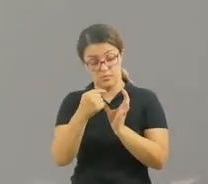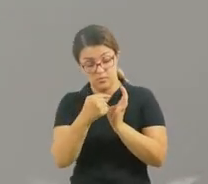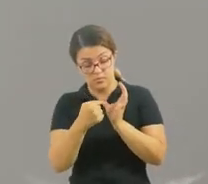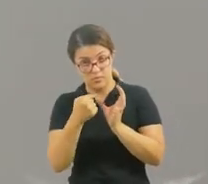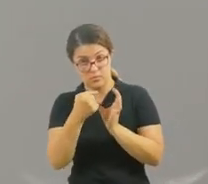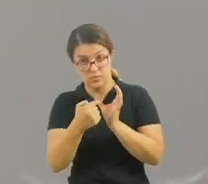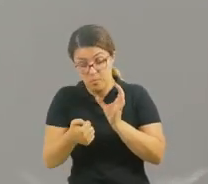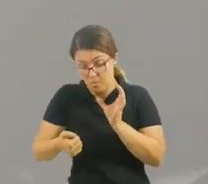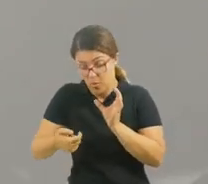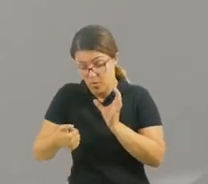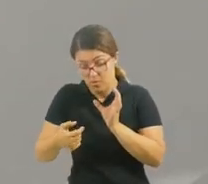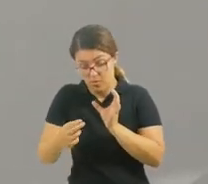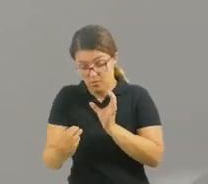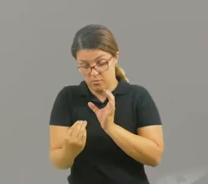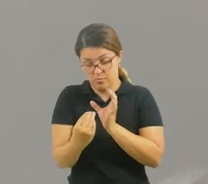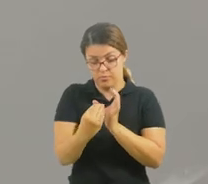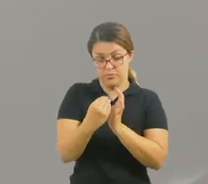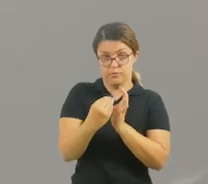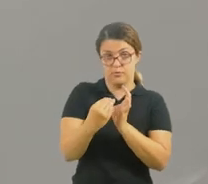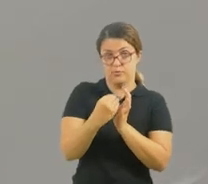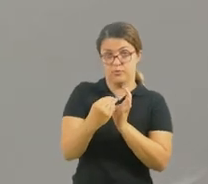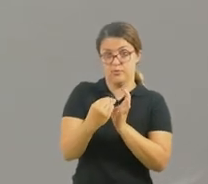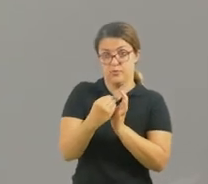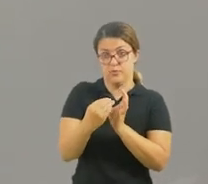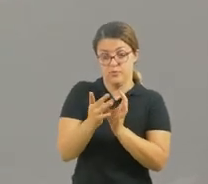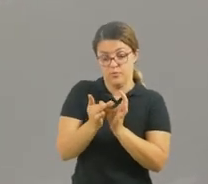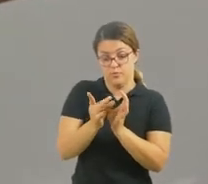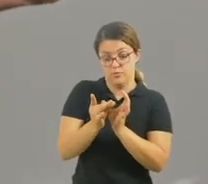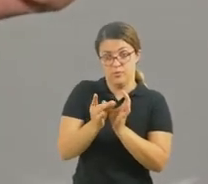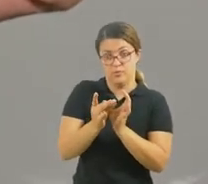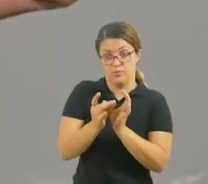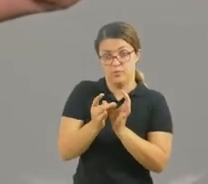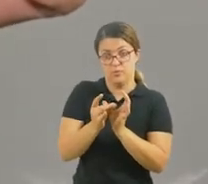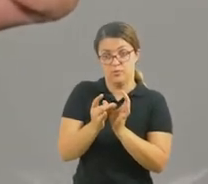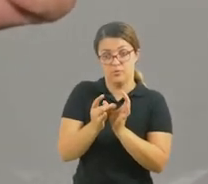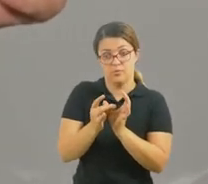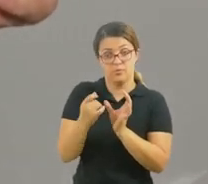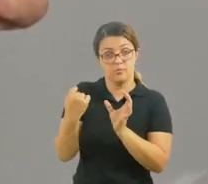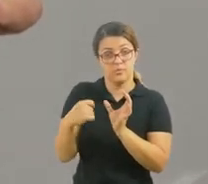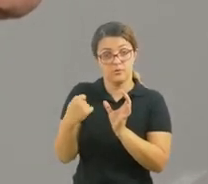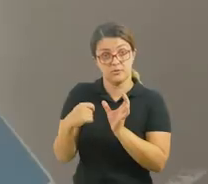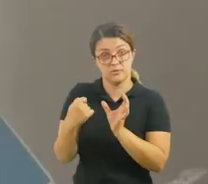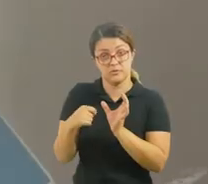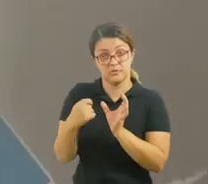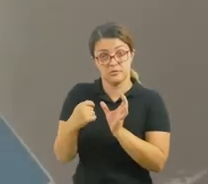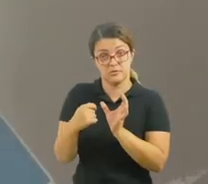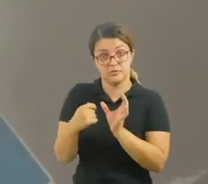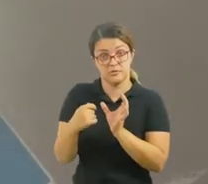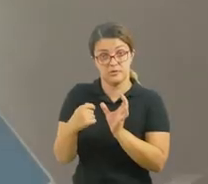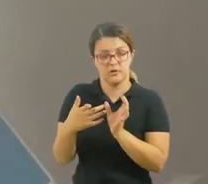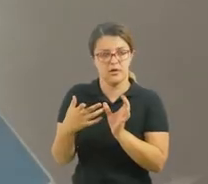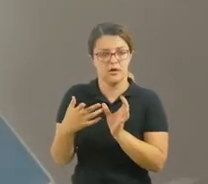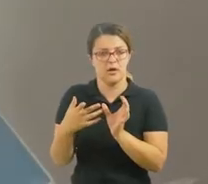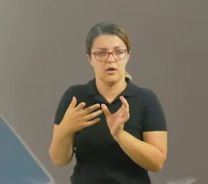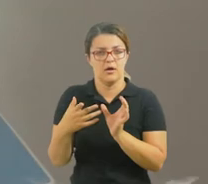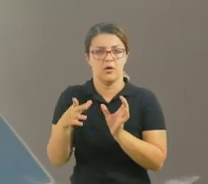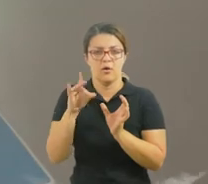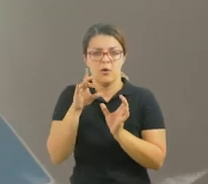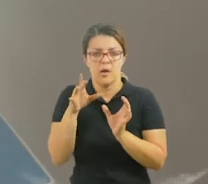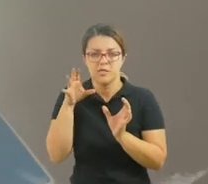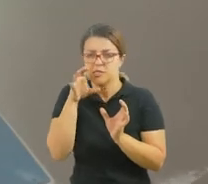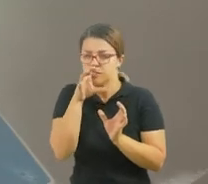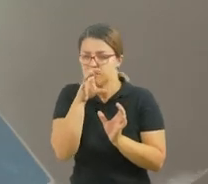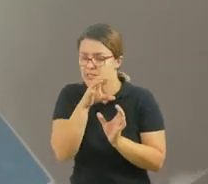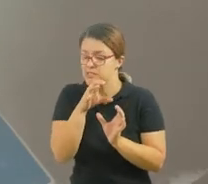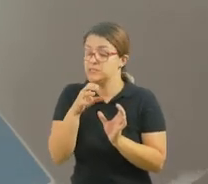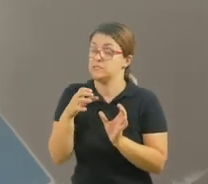utilizar a bolinha de gude. Nesse caso, vocês vão precisar de cola quente, sempre com a